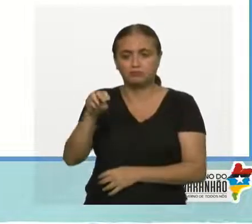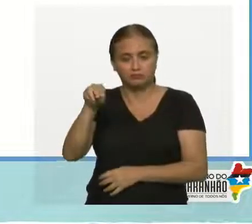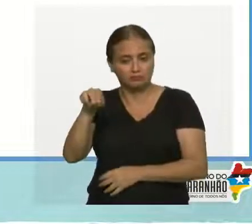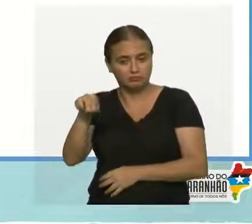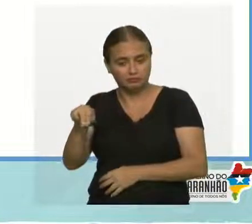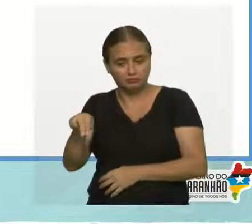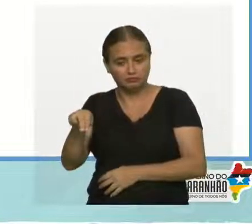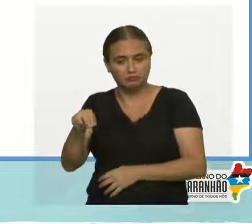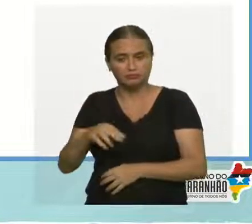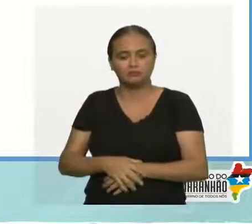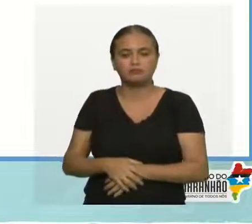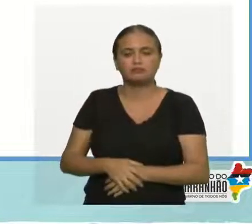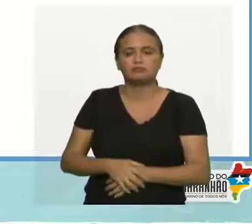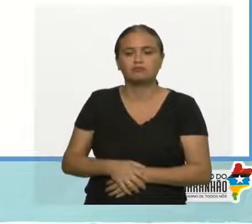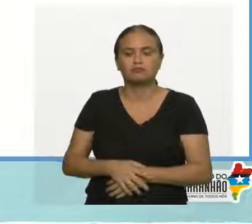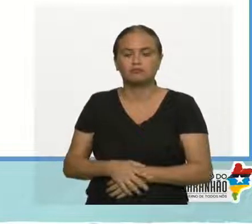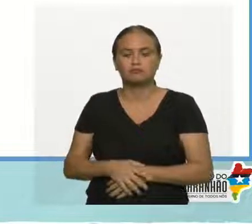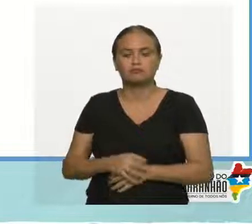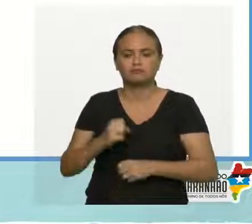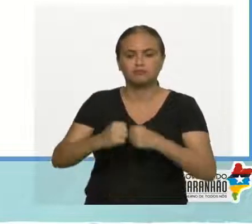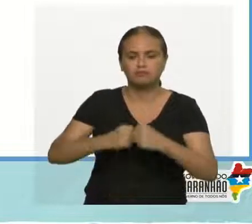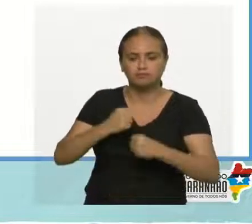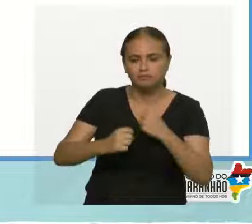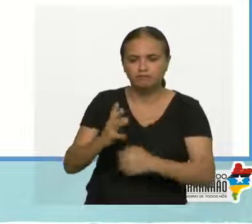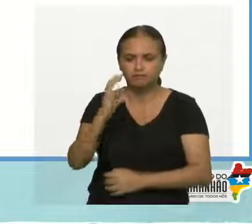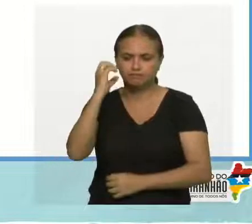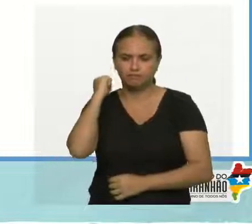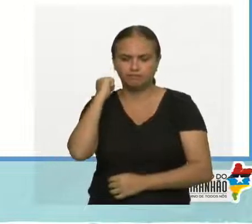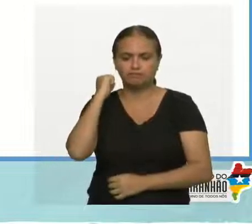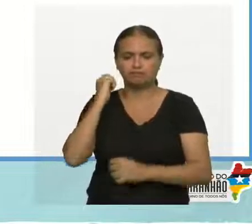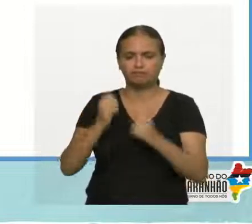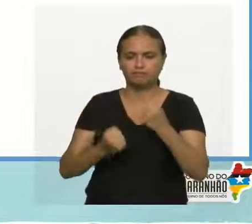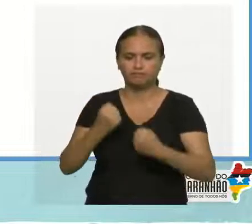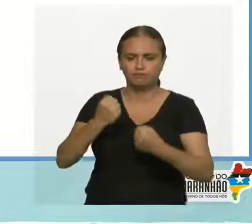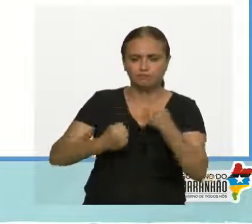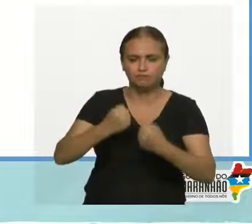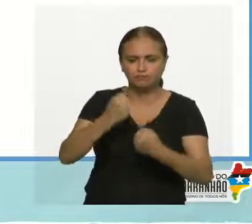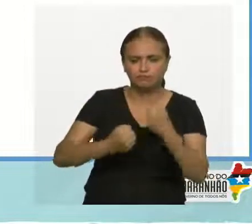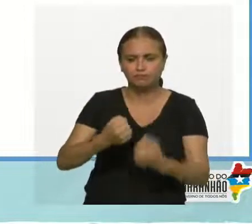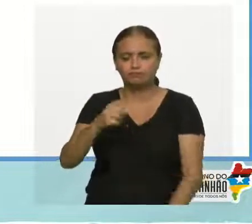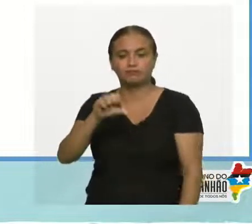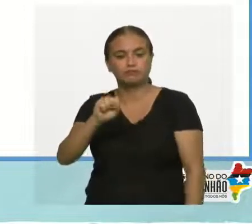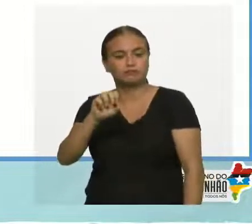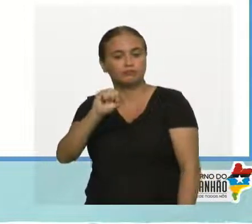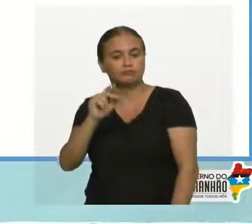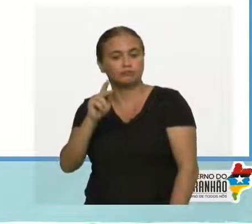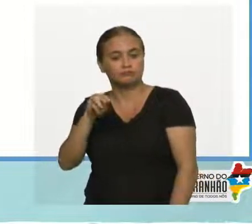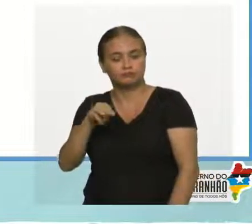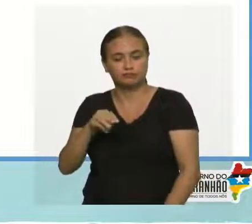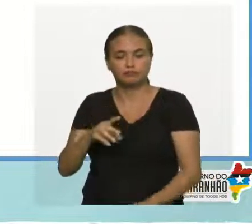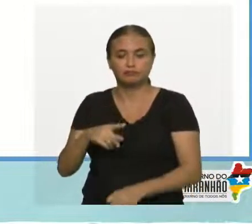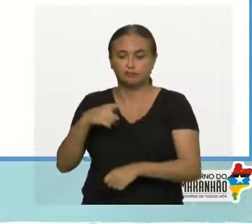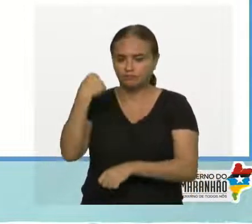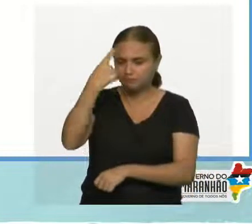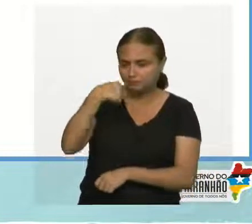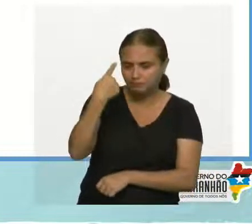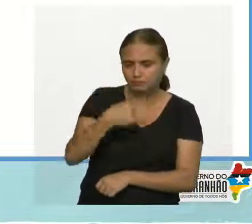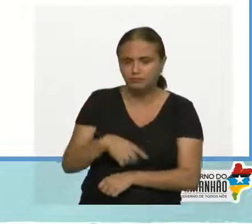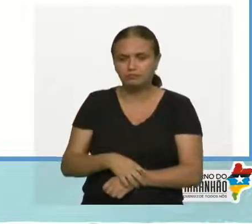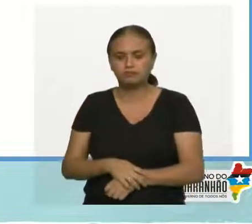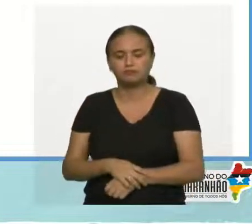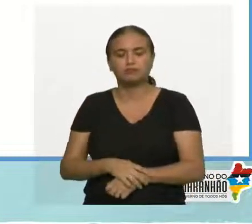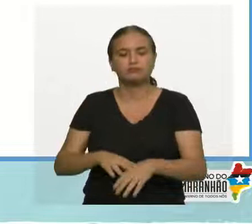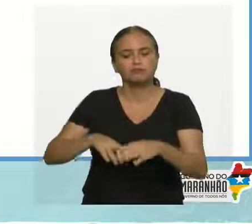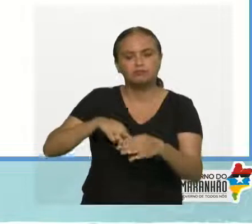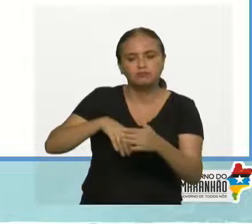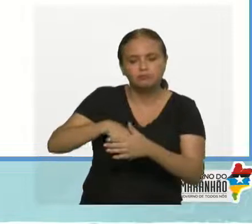4. A velocidade marcada no velocímetro de um automóvel é de 80 km por hora, 5. Um jogo